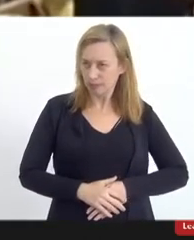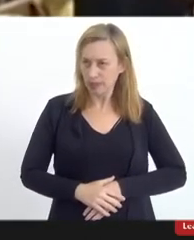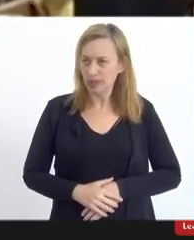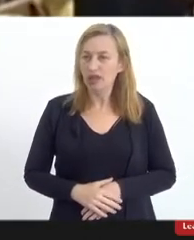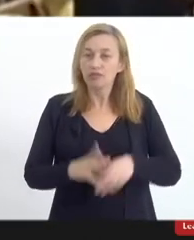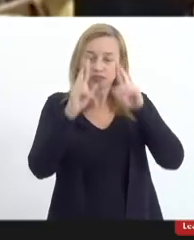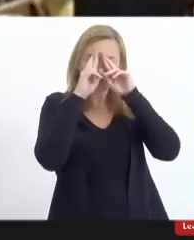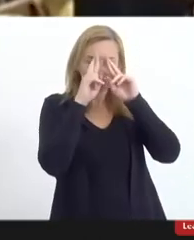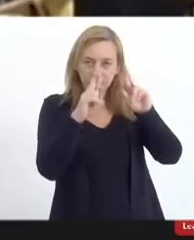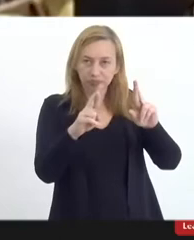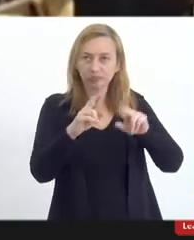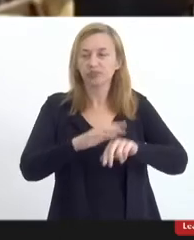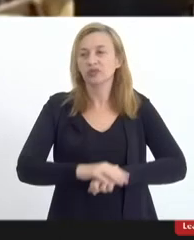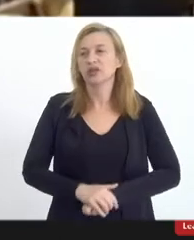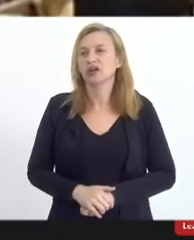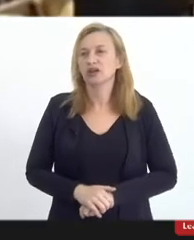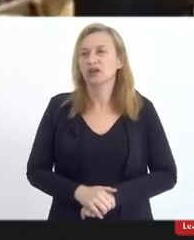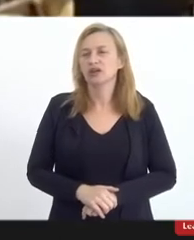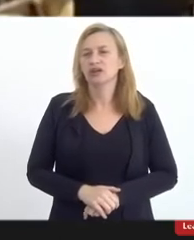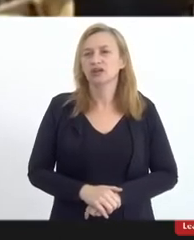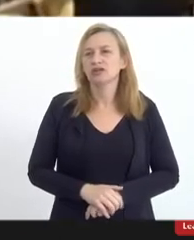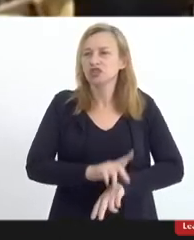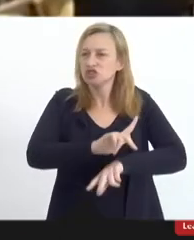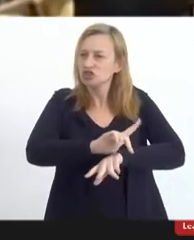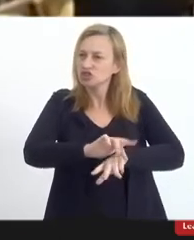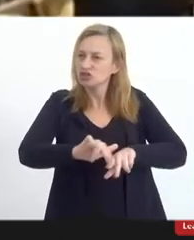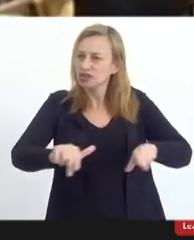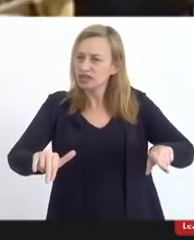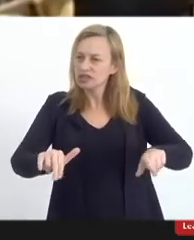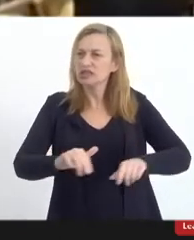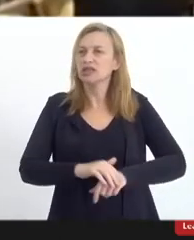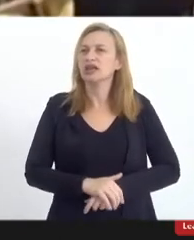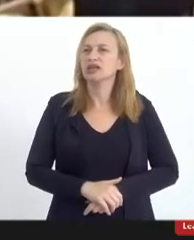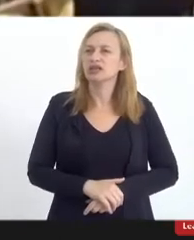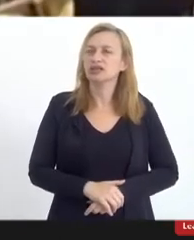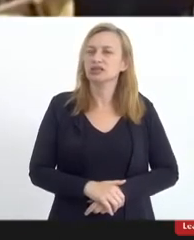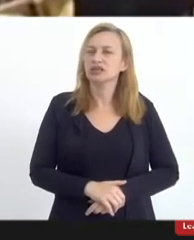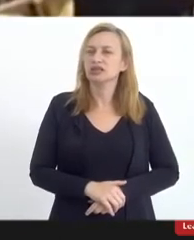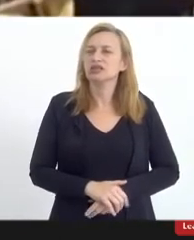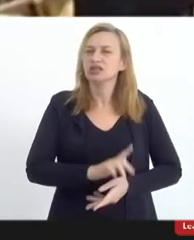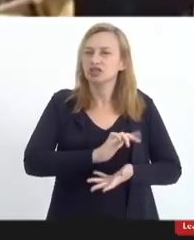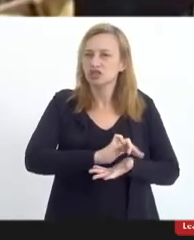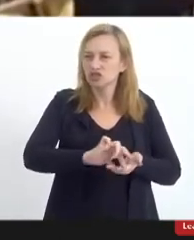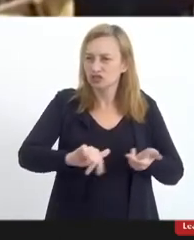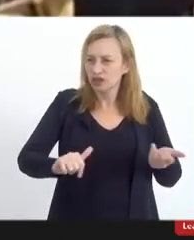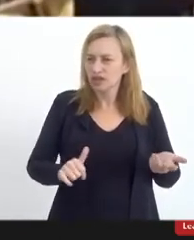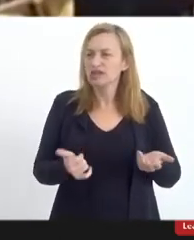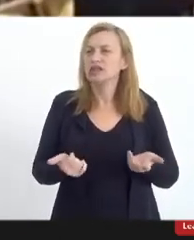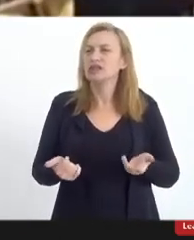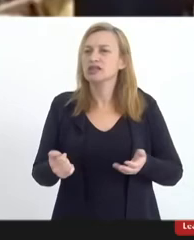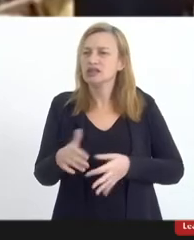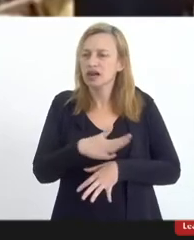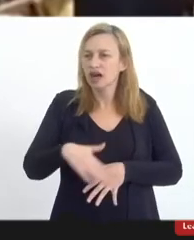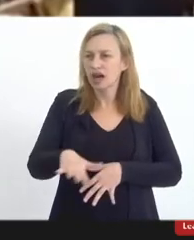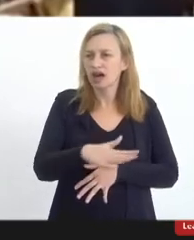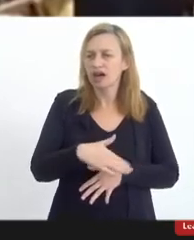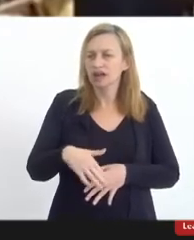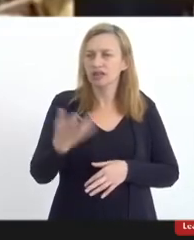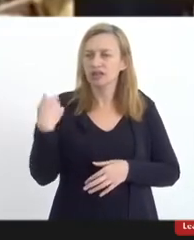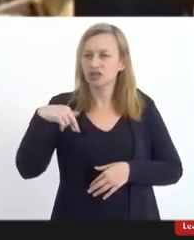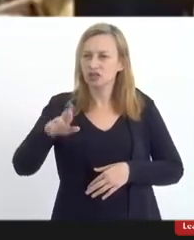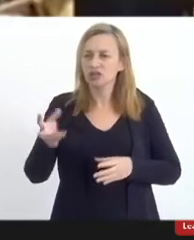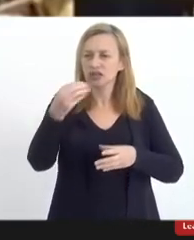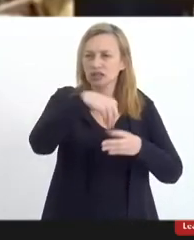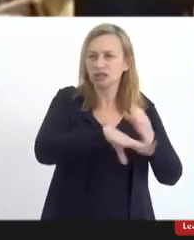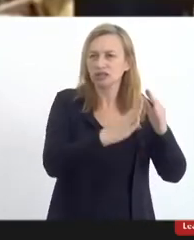respeito a essa diversidade e as diversas concepções religiosas que existem dentro das escolas.